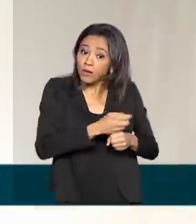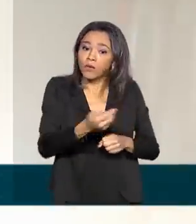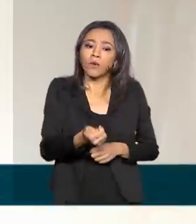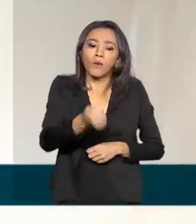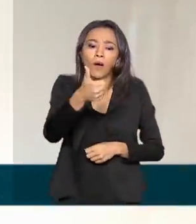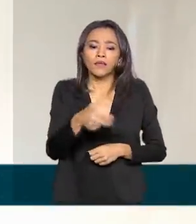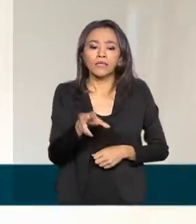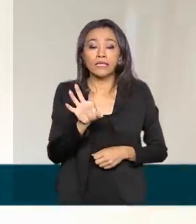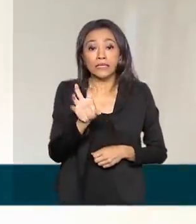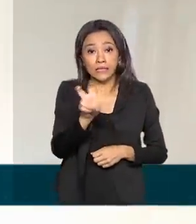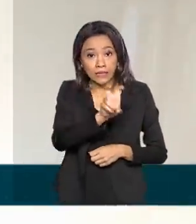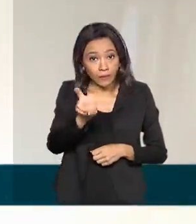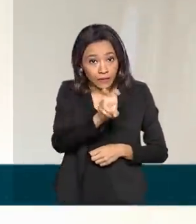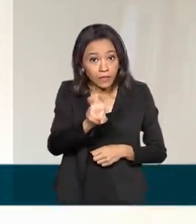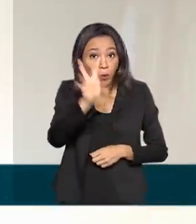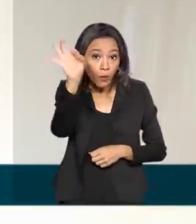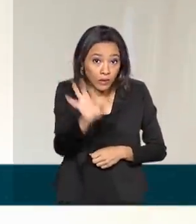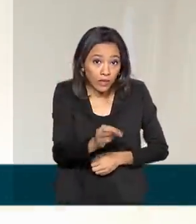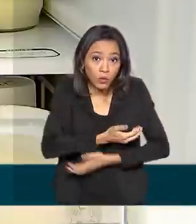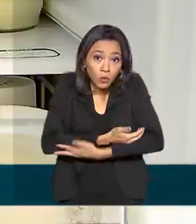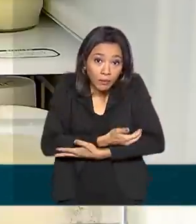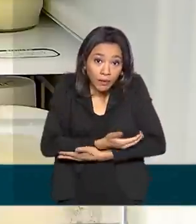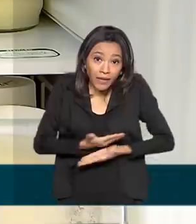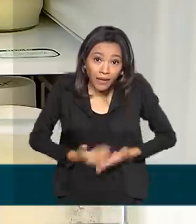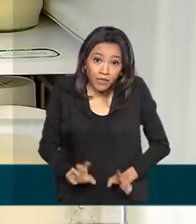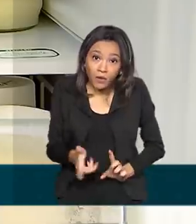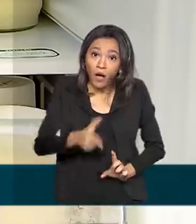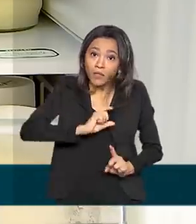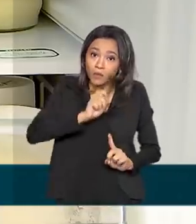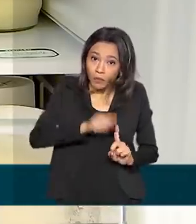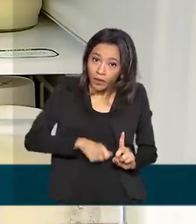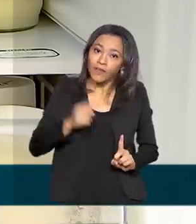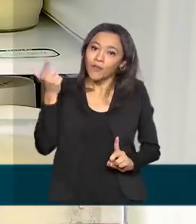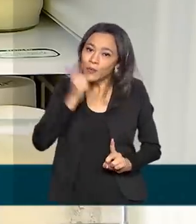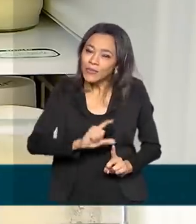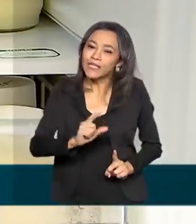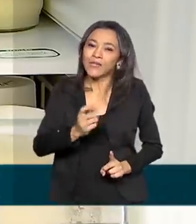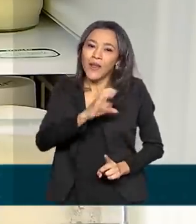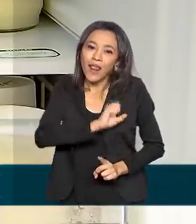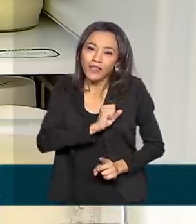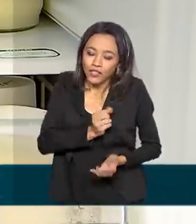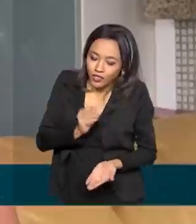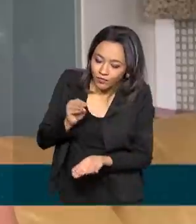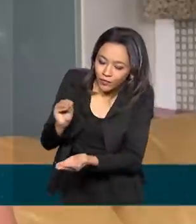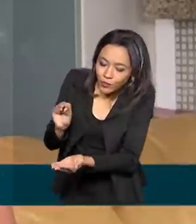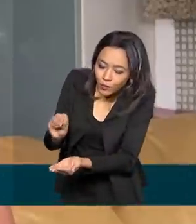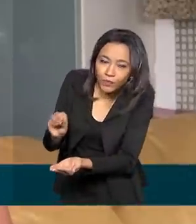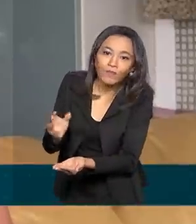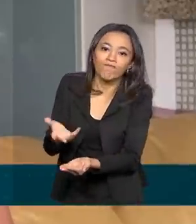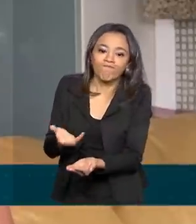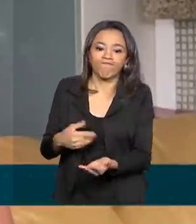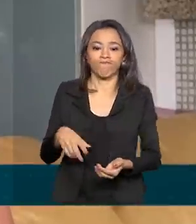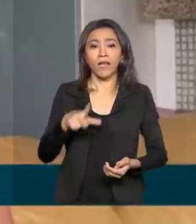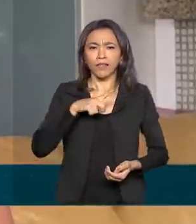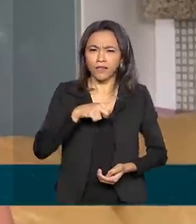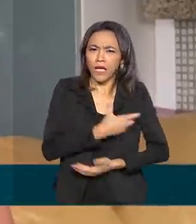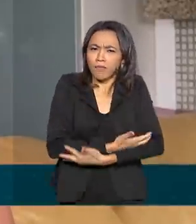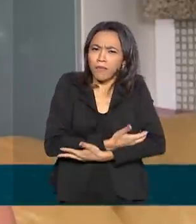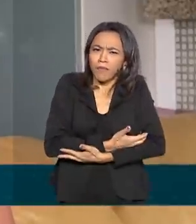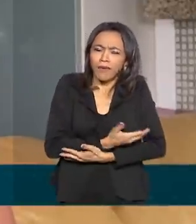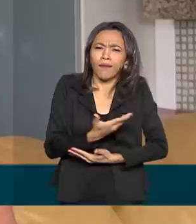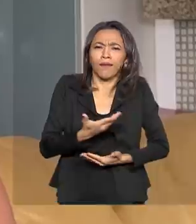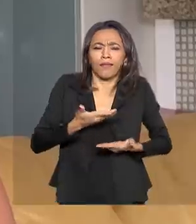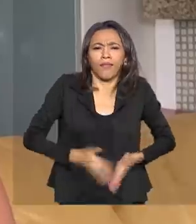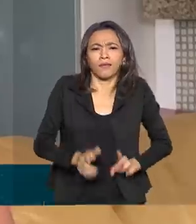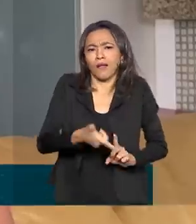55% dos bebês prematuros foram beneficiados pela doação de leite. Existem bebês que nascem prematuros